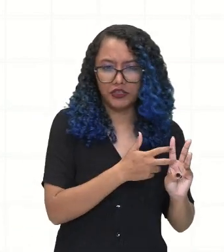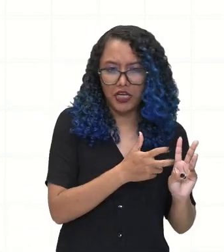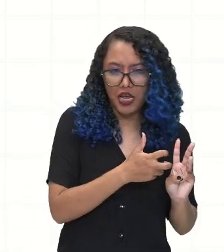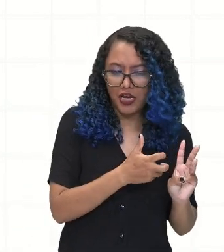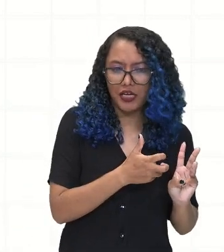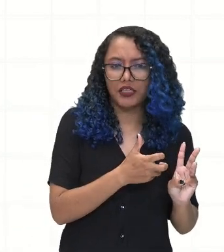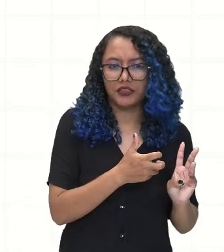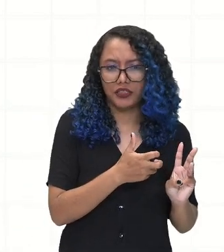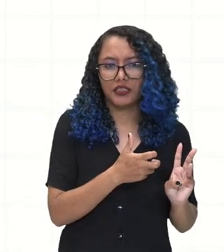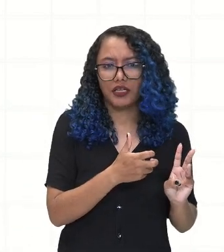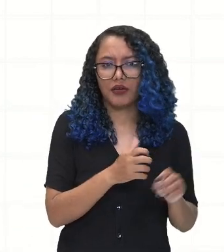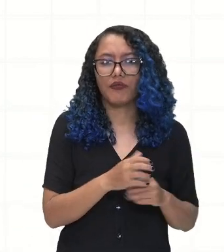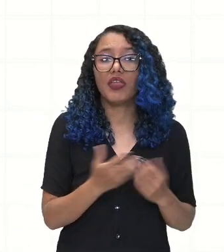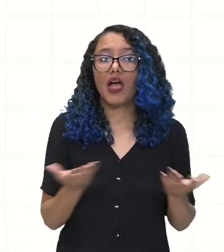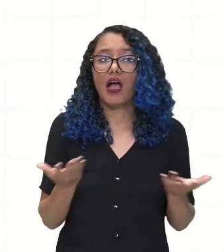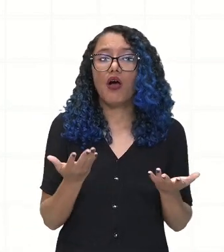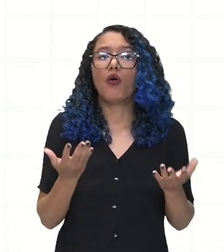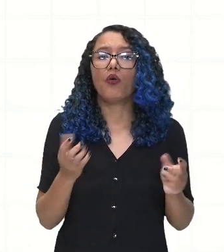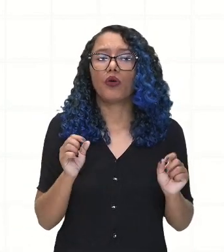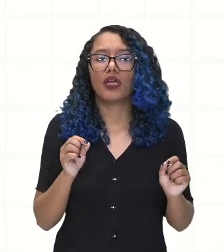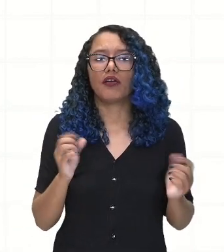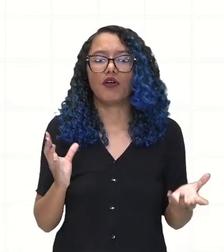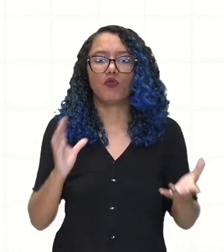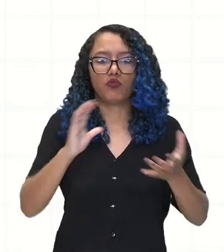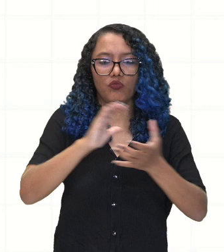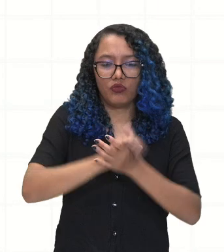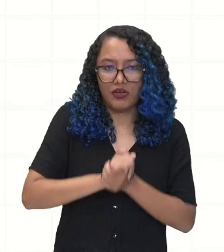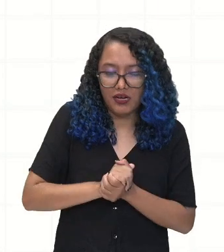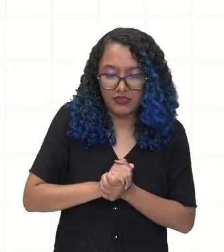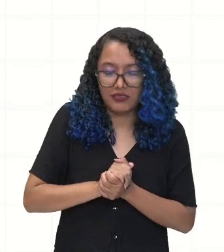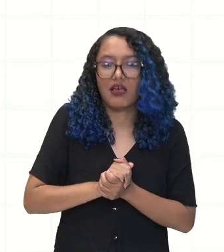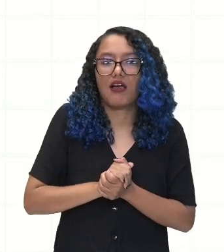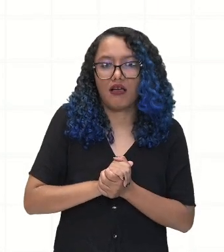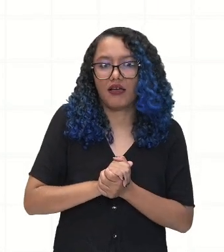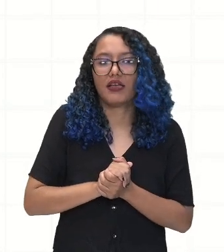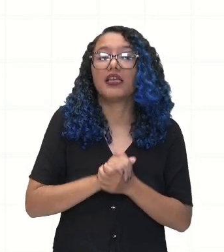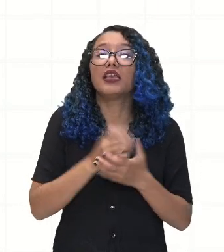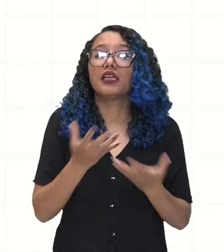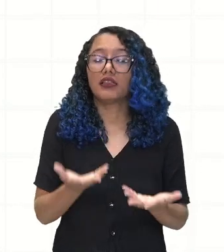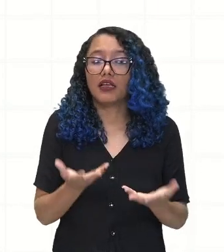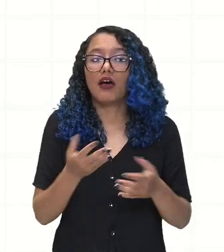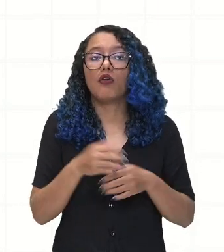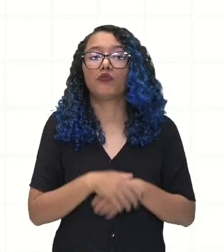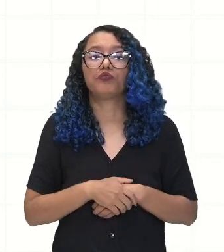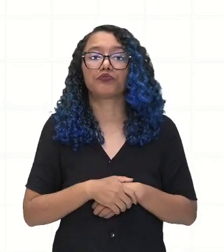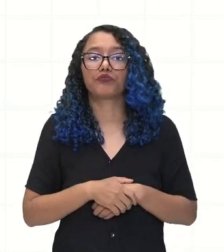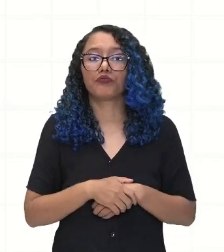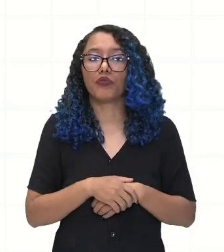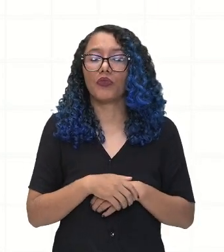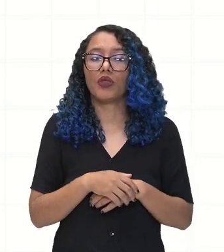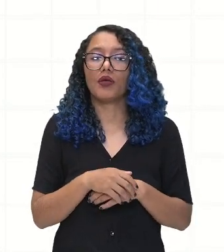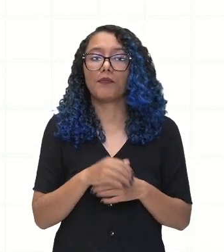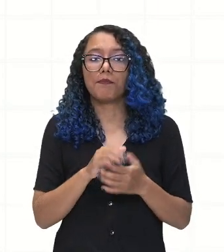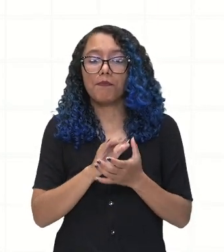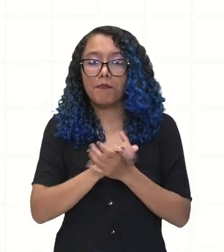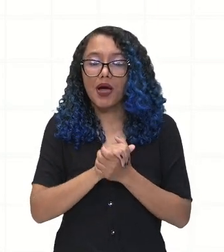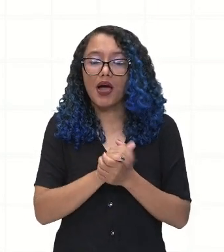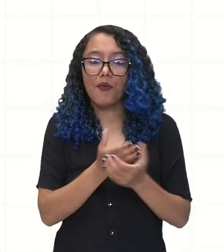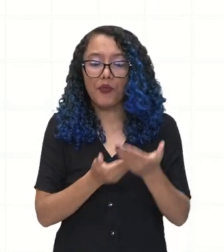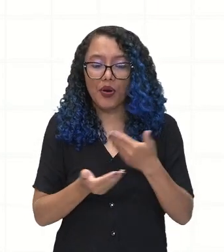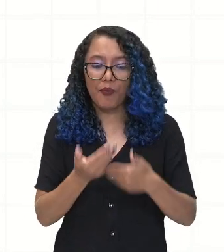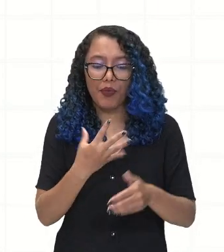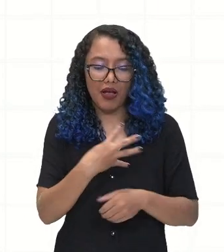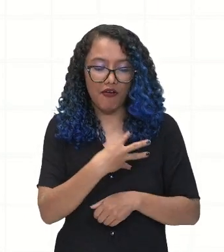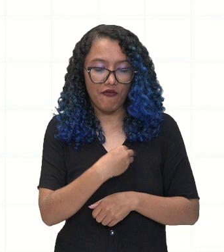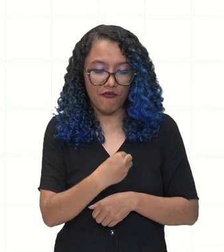contrair matrimônio, ou seja, o casamento, e os seus filhos vão dar origem a essa miscigenação, que é justamente